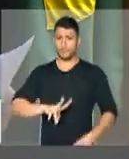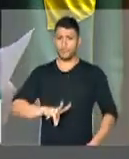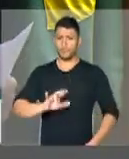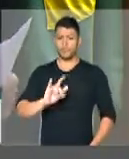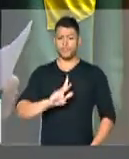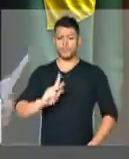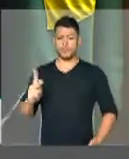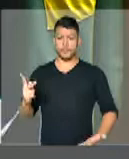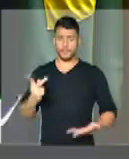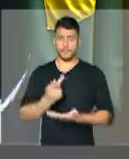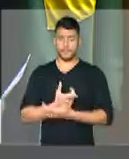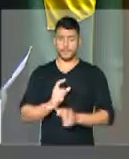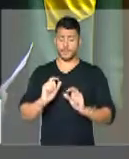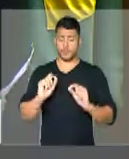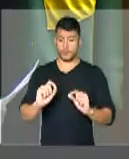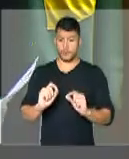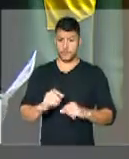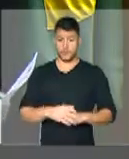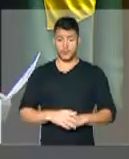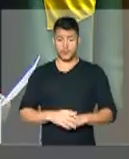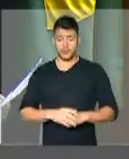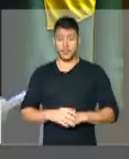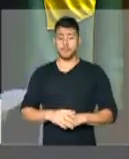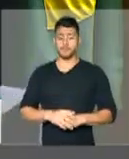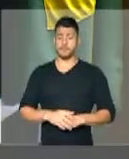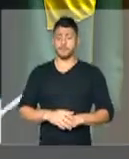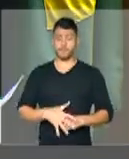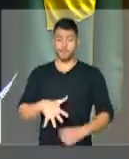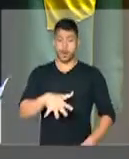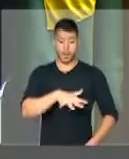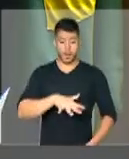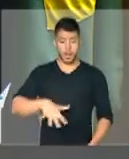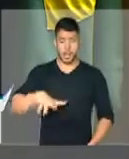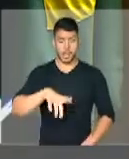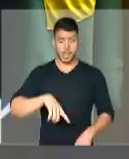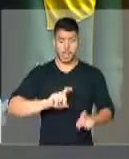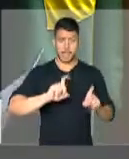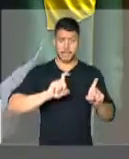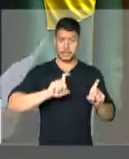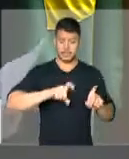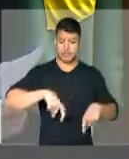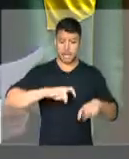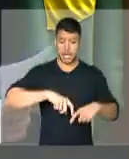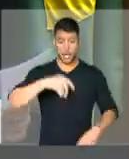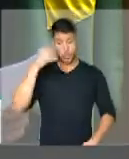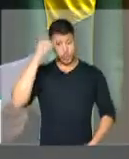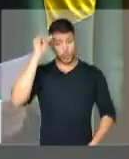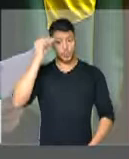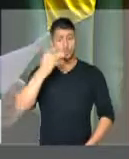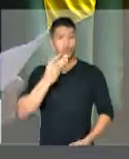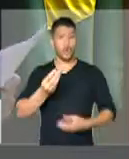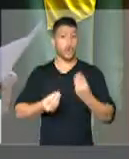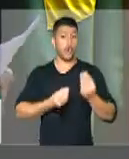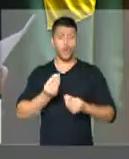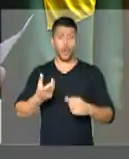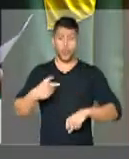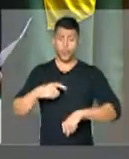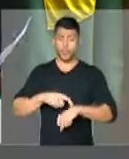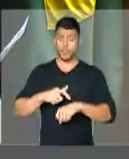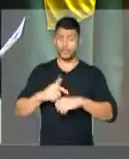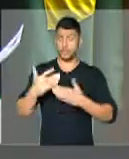queijos franceses e suíços? Os vinhos da Alemanha, da Itália, da França?